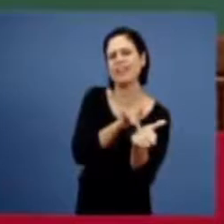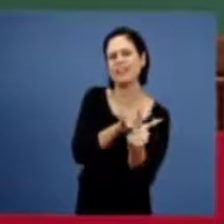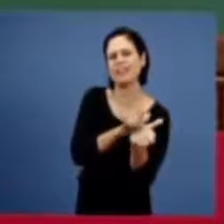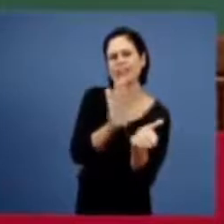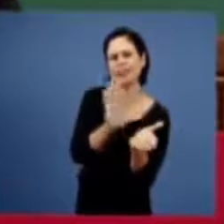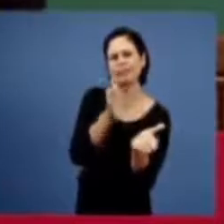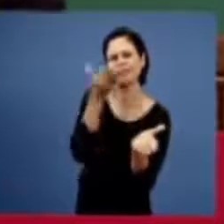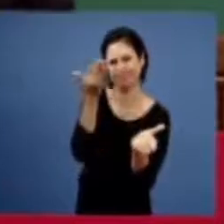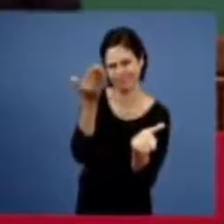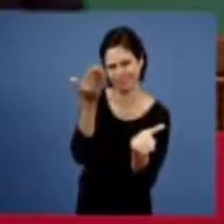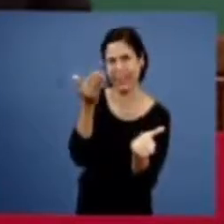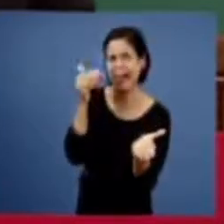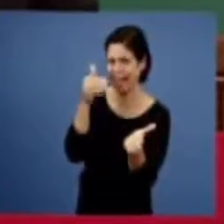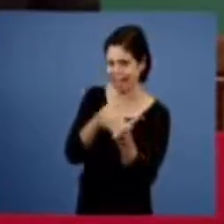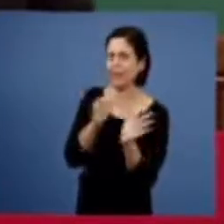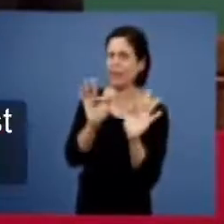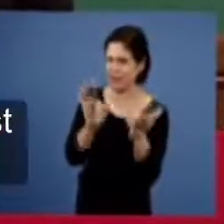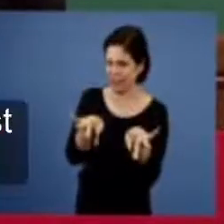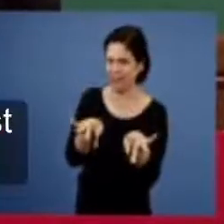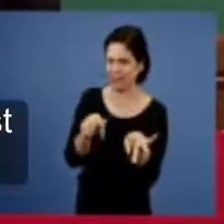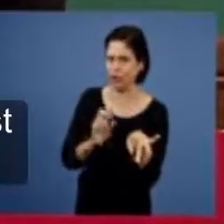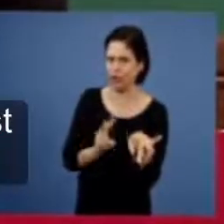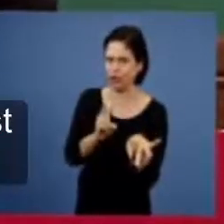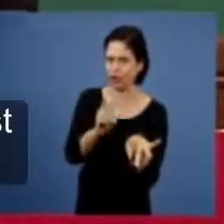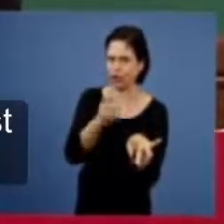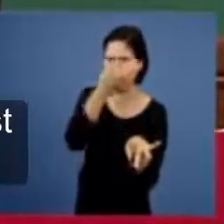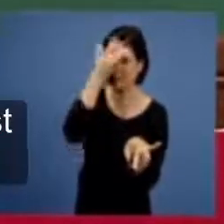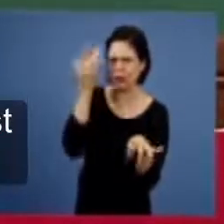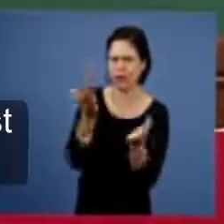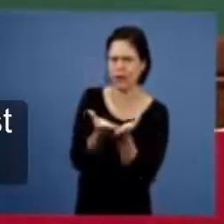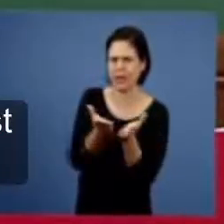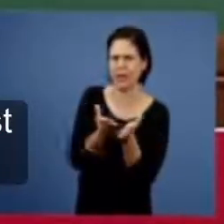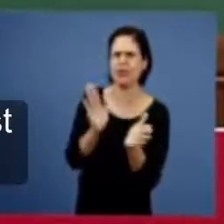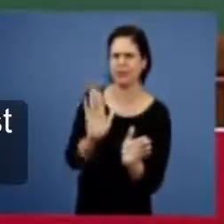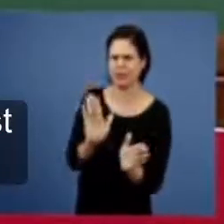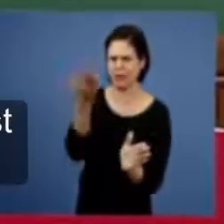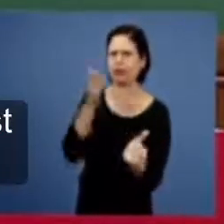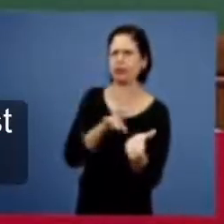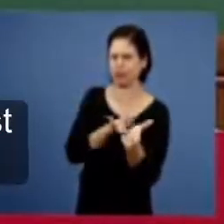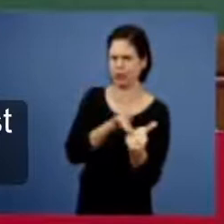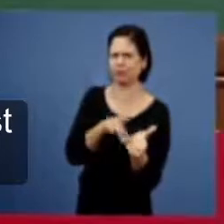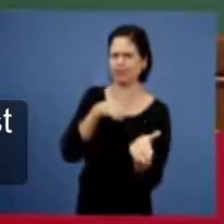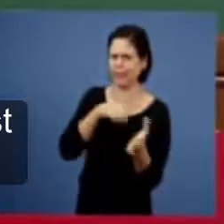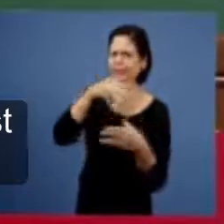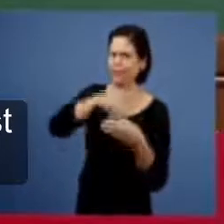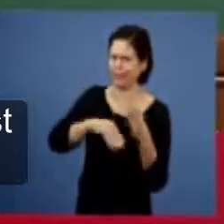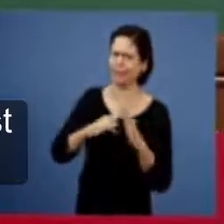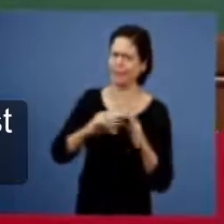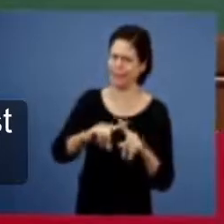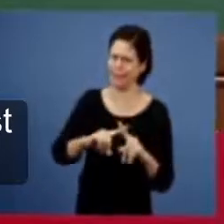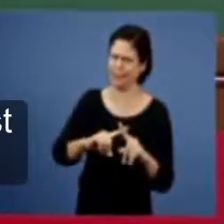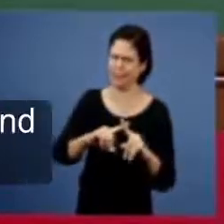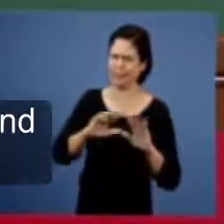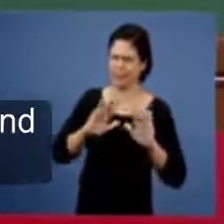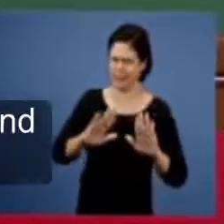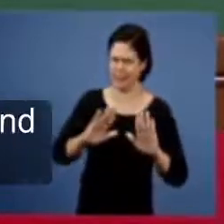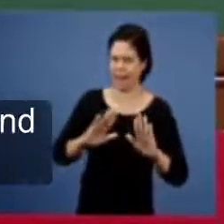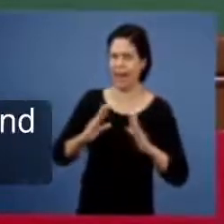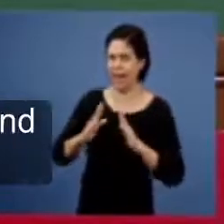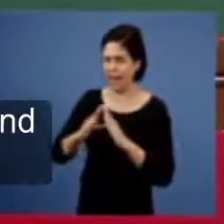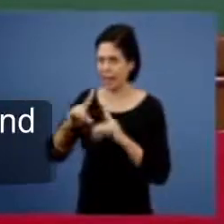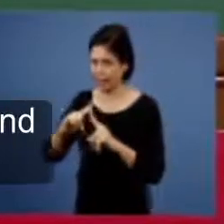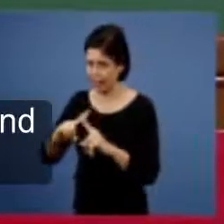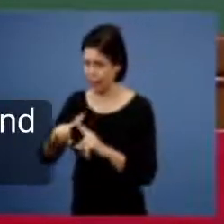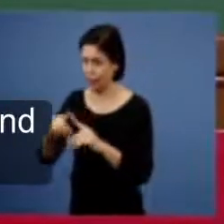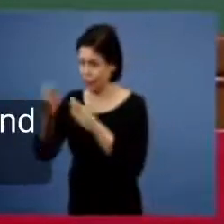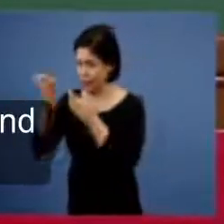séculos, isso quer dizer o seguinte, que a igreja é fiel, ela vai existir sabendo fazer,